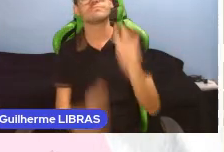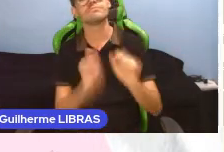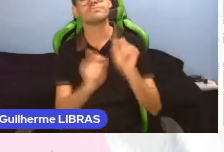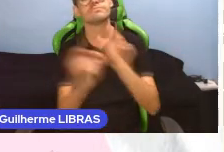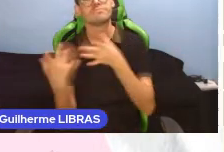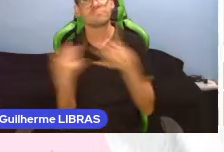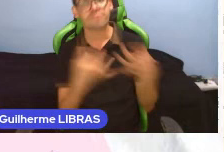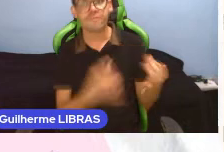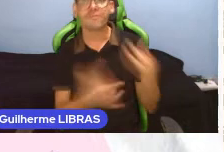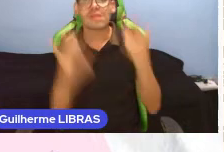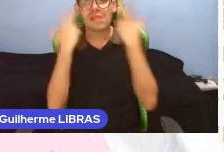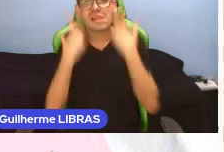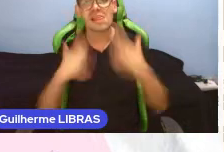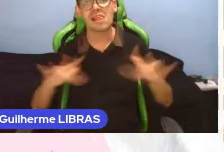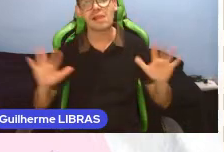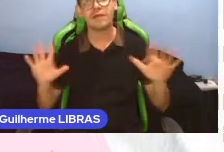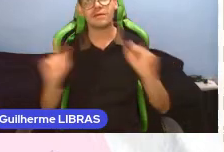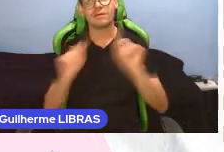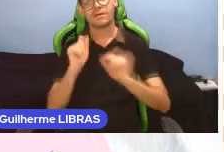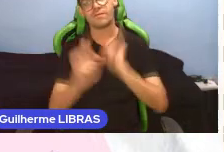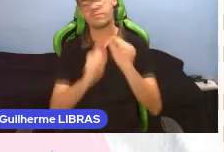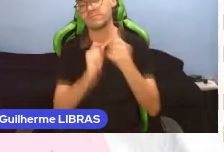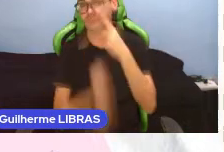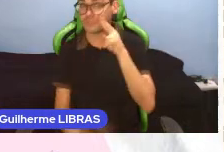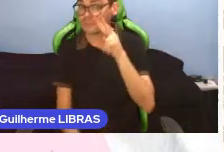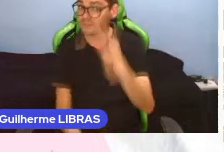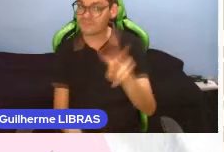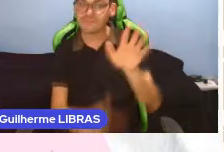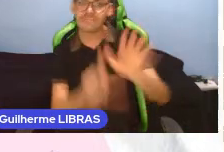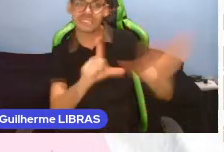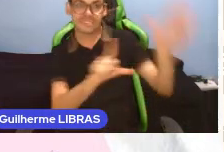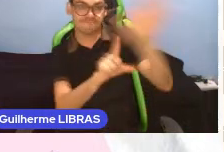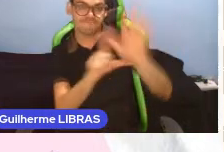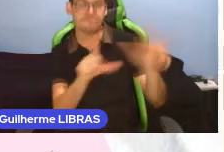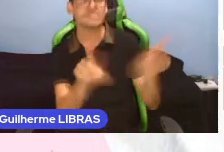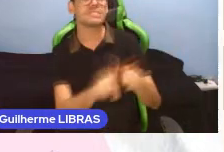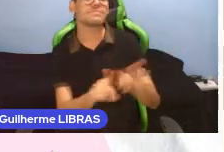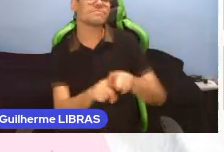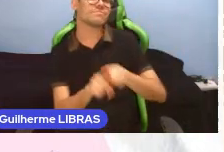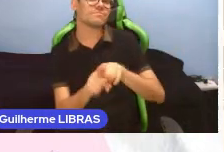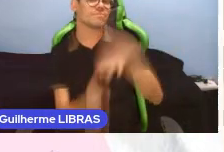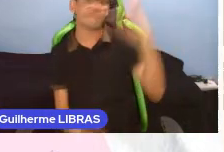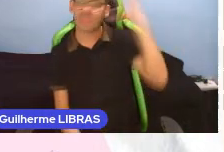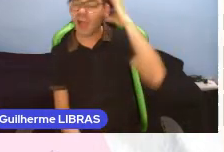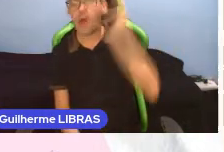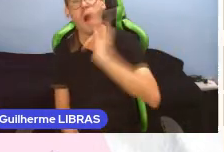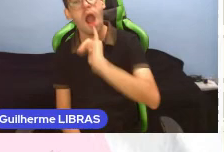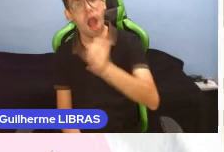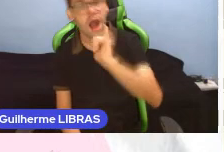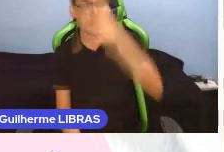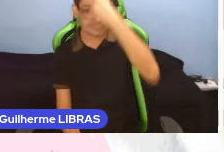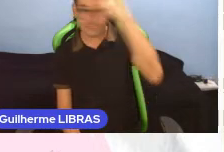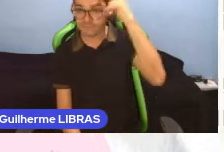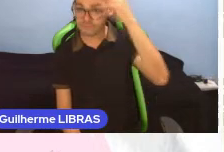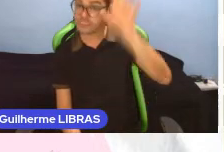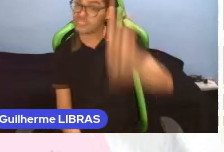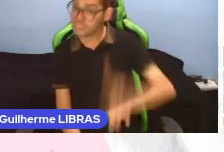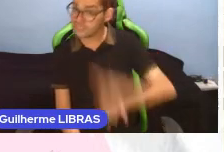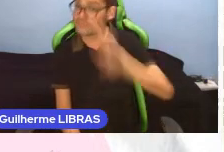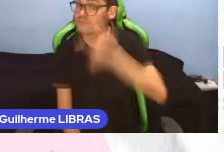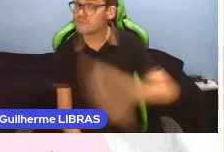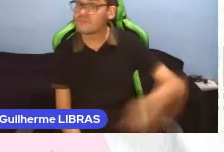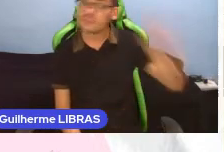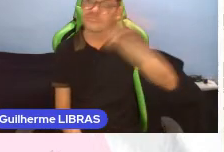natural o que se vê na imagem, bem como sua audiodescrição, para que as pessoas com deficiência visual tenham acesso.